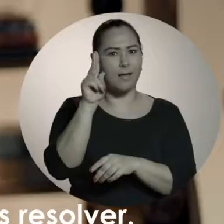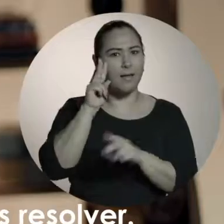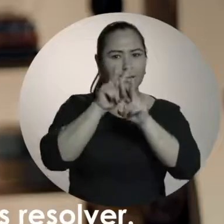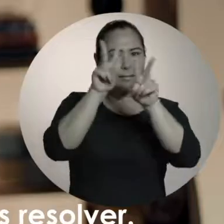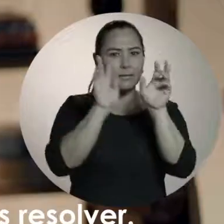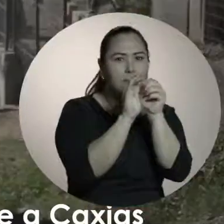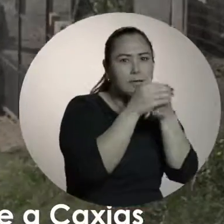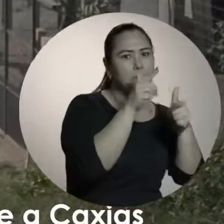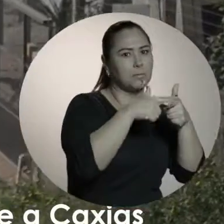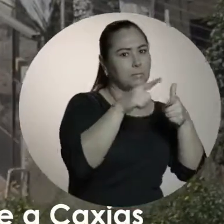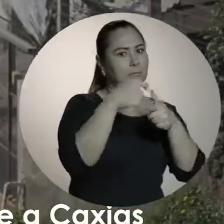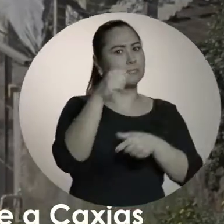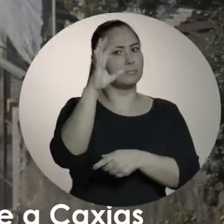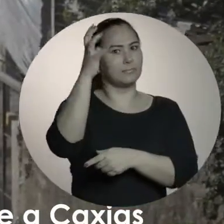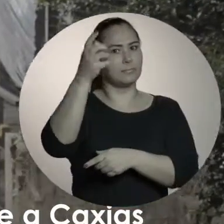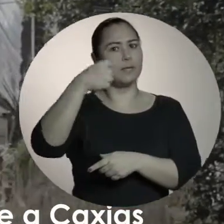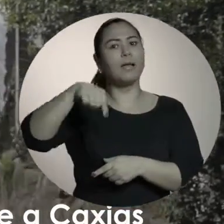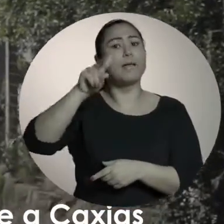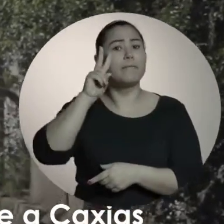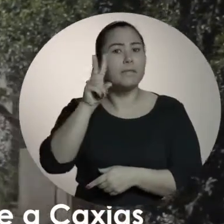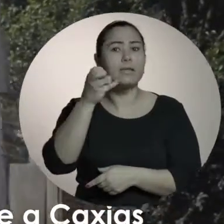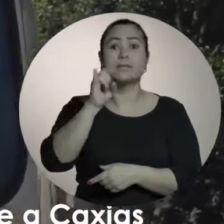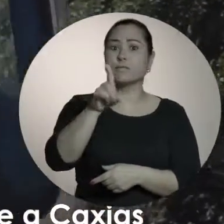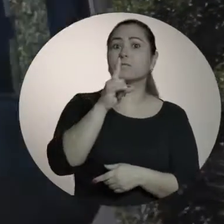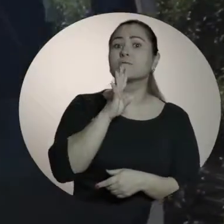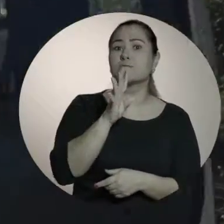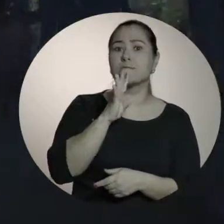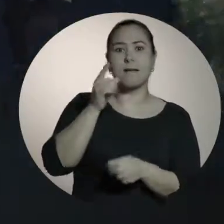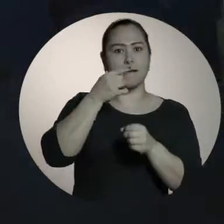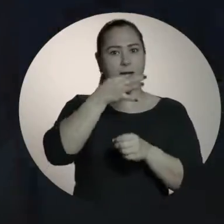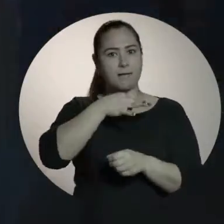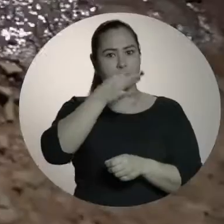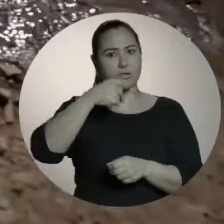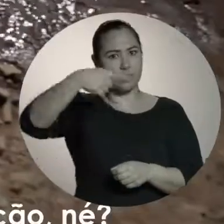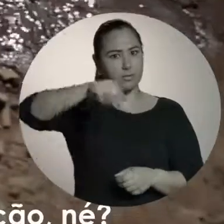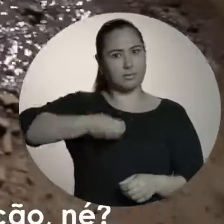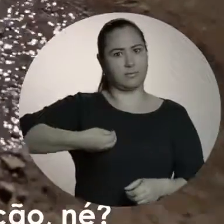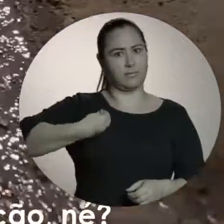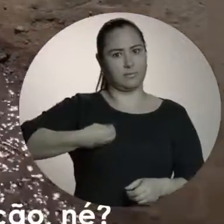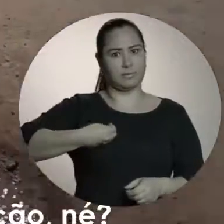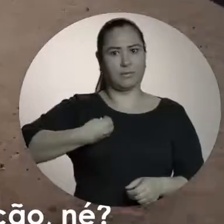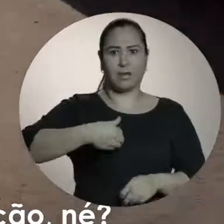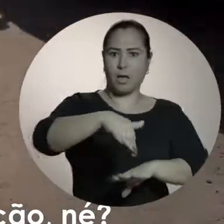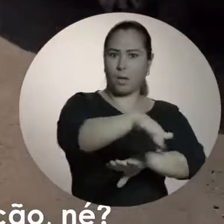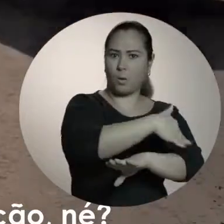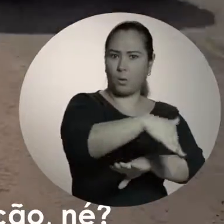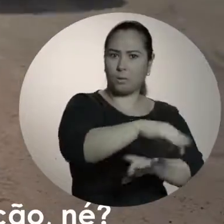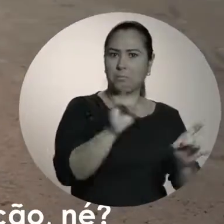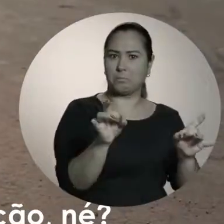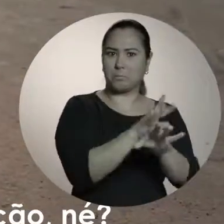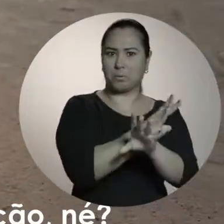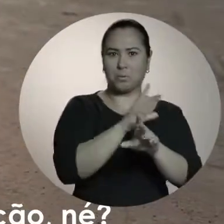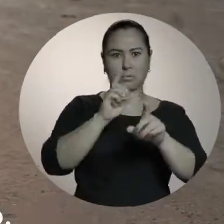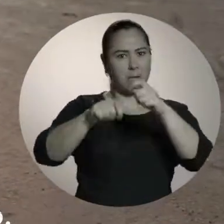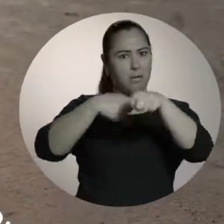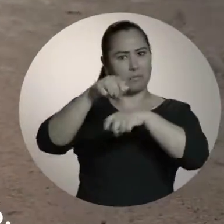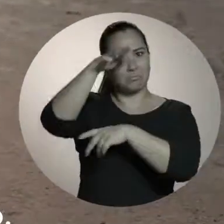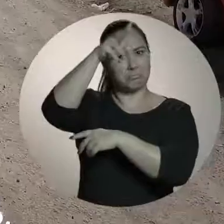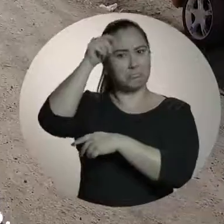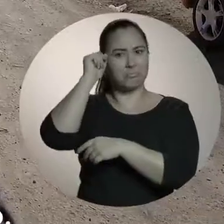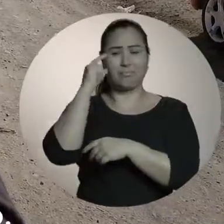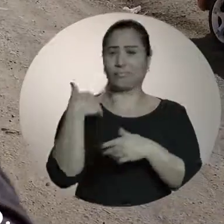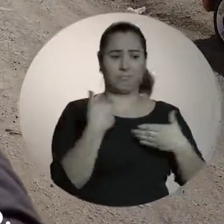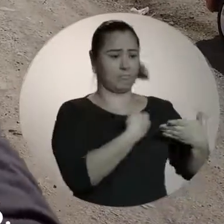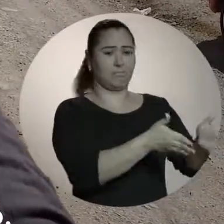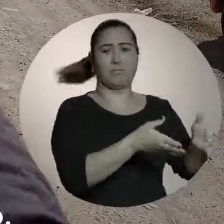precisamos resolver. Eu queria ver se o pessoal realmente conhece a Caxias, é a Caxias que nós vivemos, né? Uma rua que foi aberta para tal administração, né? Tá aí